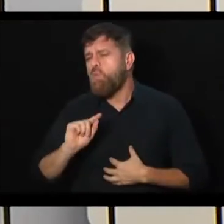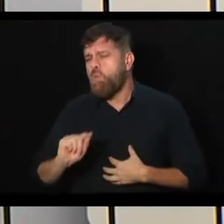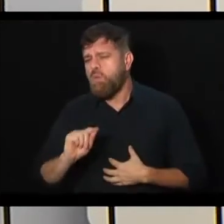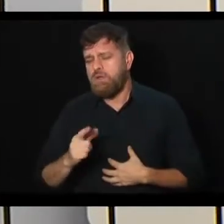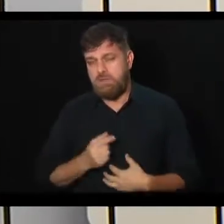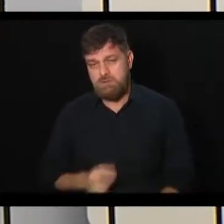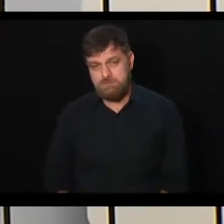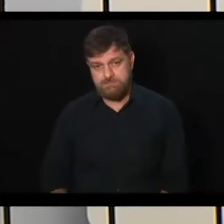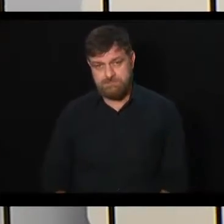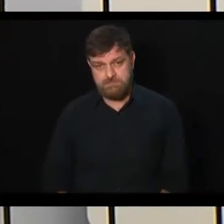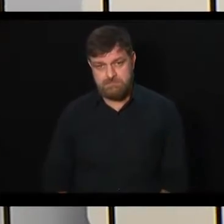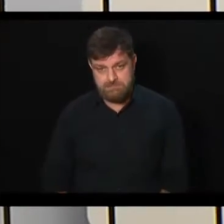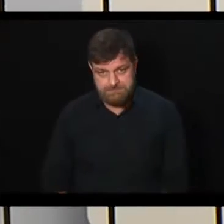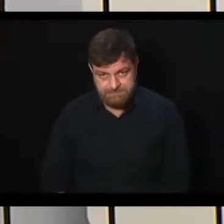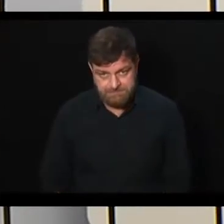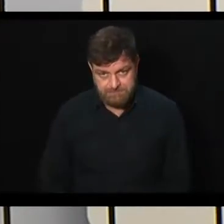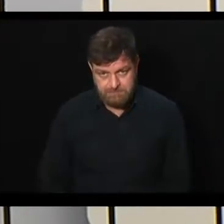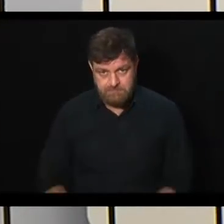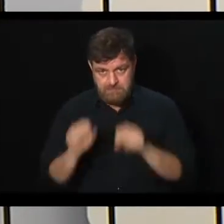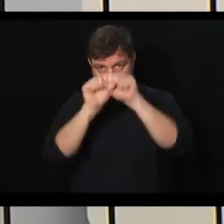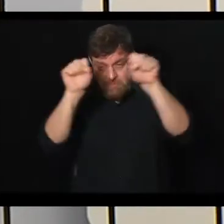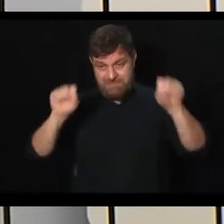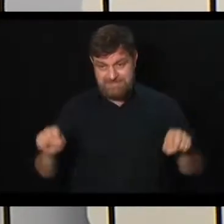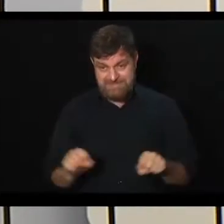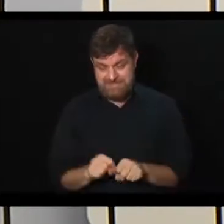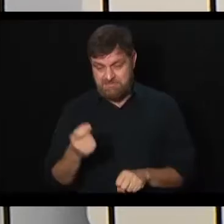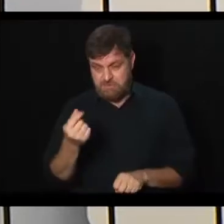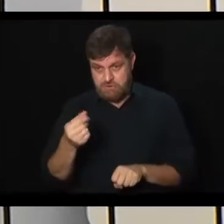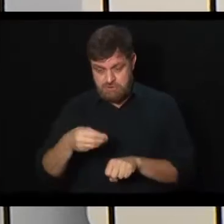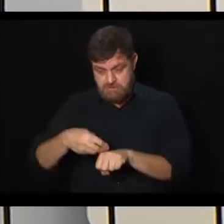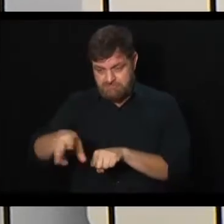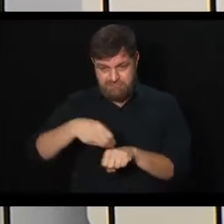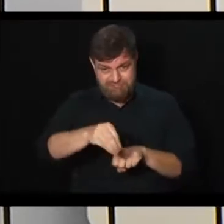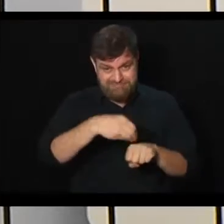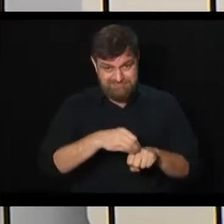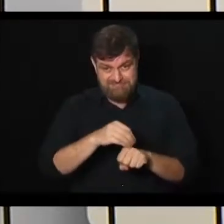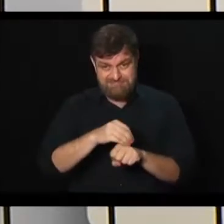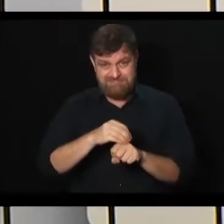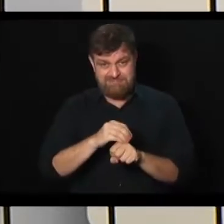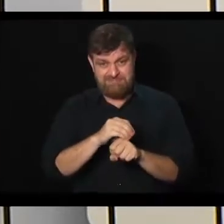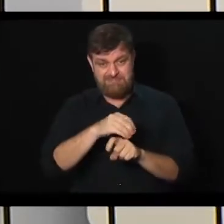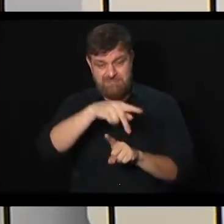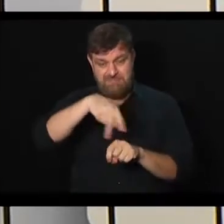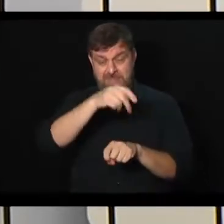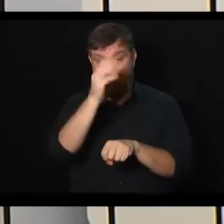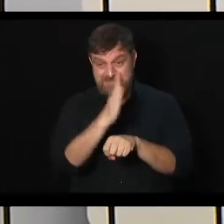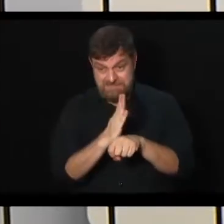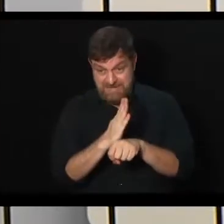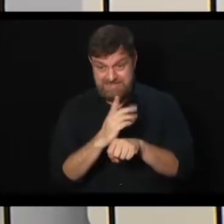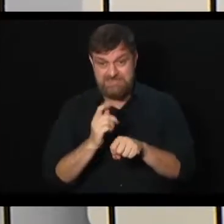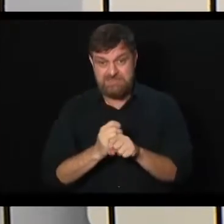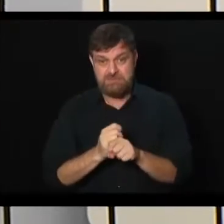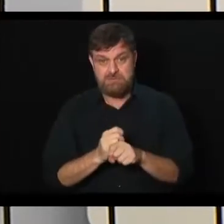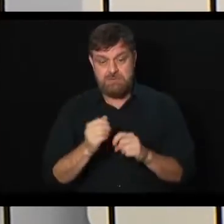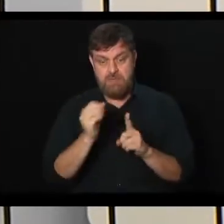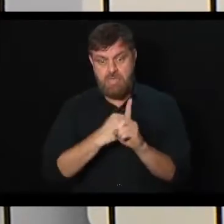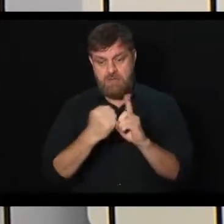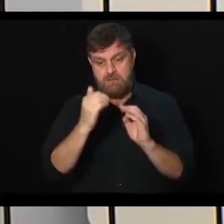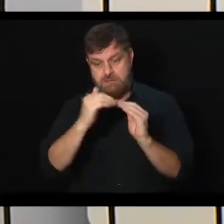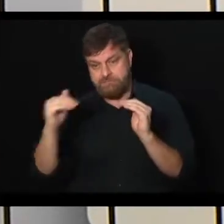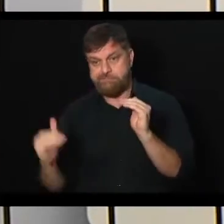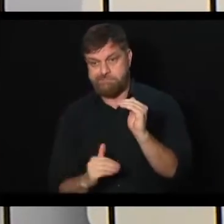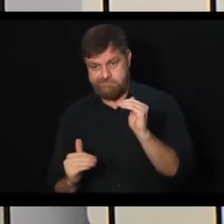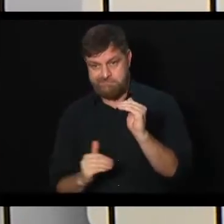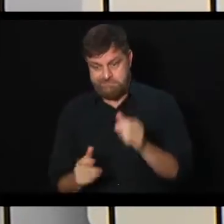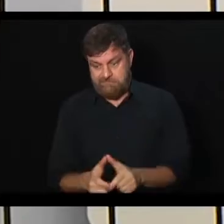previdência, ao ser um sistema de distribuição, a desigualdade no Brasil é uma desigualdade alarmante. Conforme vai se aumentando a